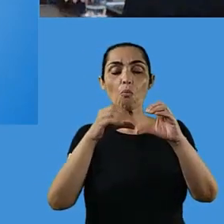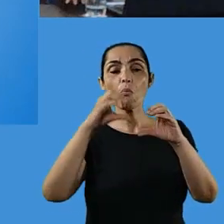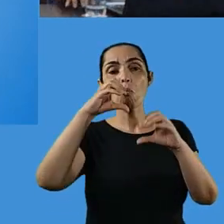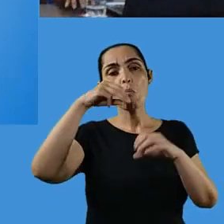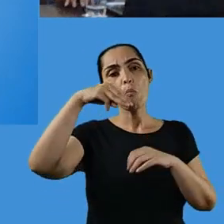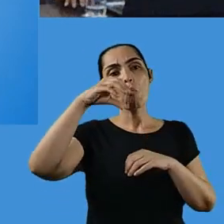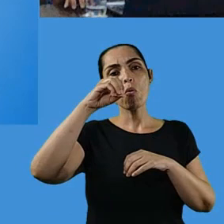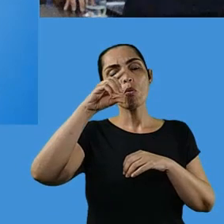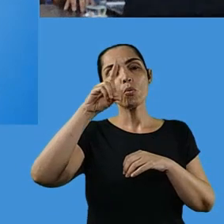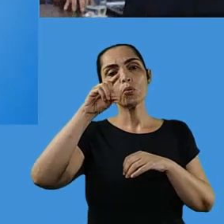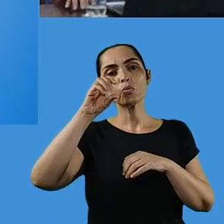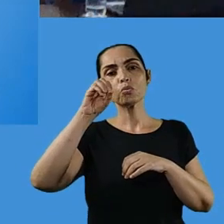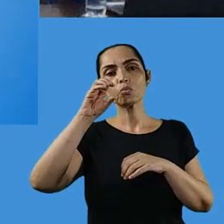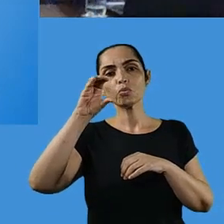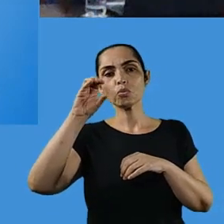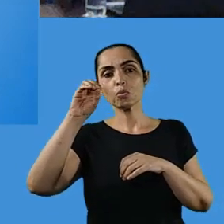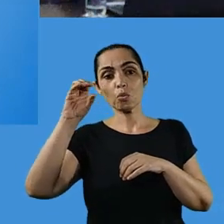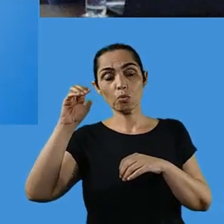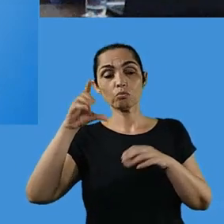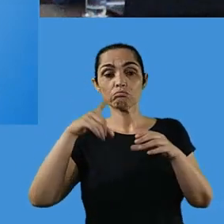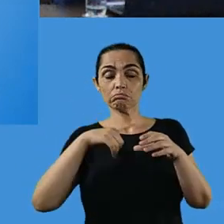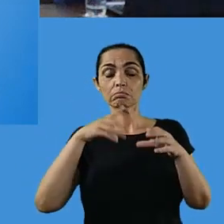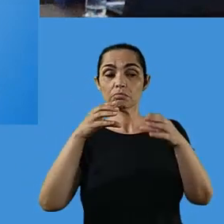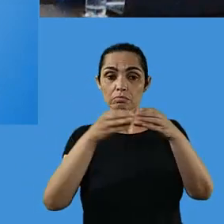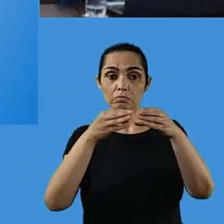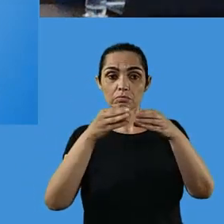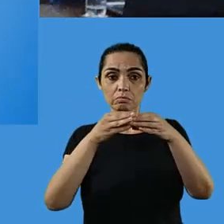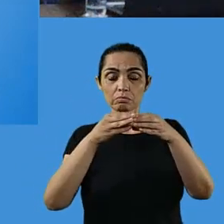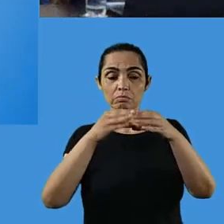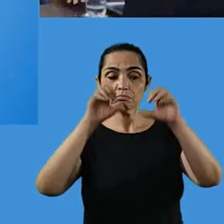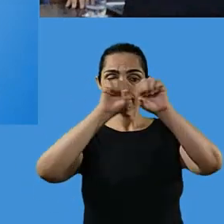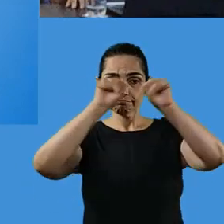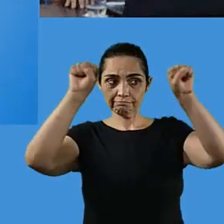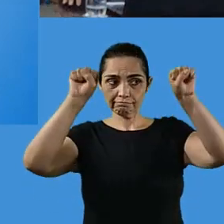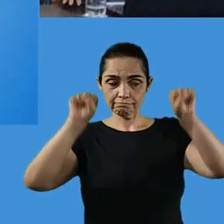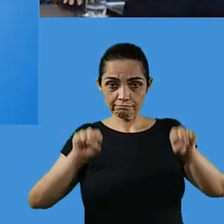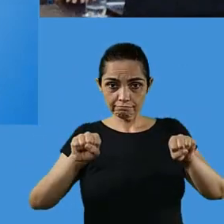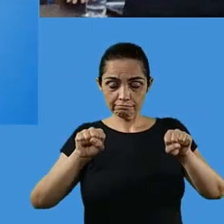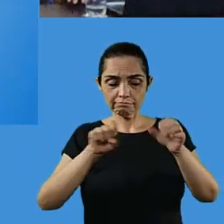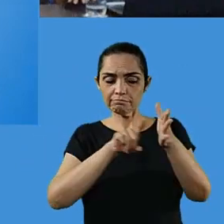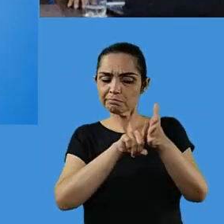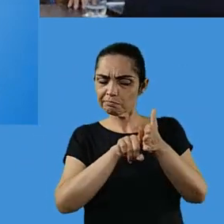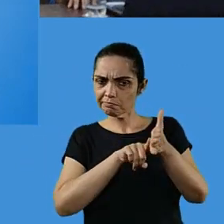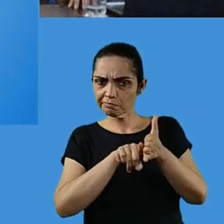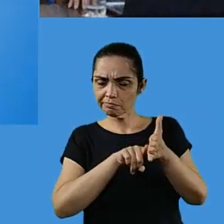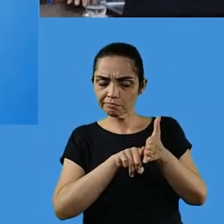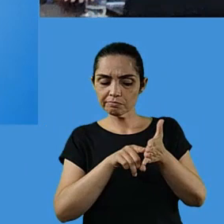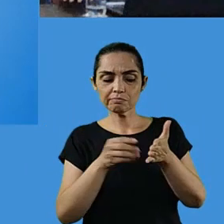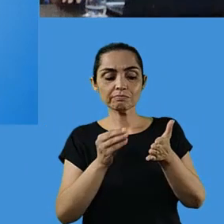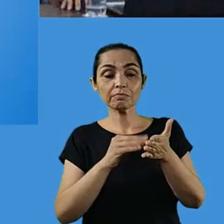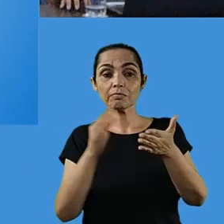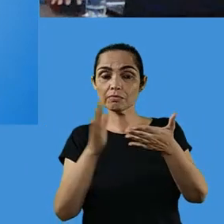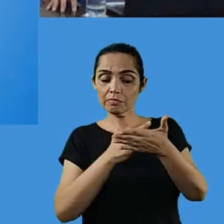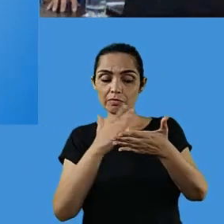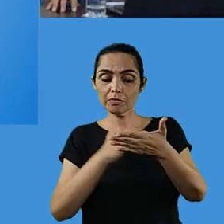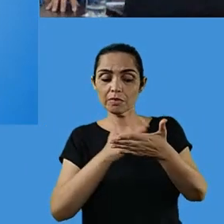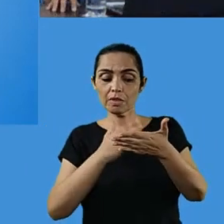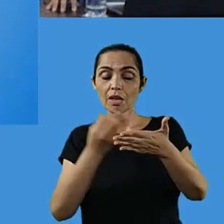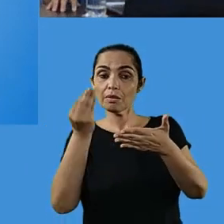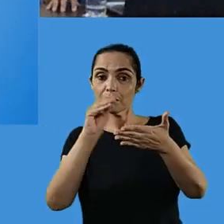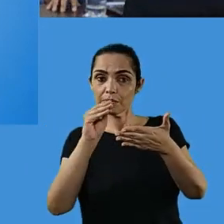aqui elaborados pela equipe da DED. Então, vocês poderão estar ocupando desse